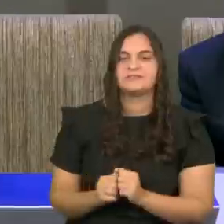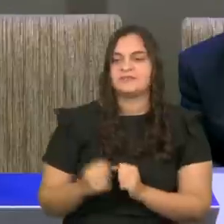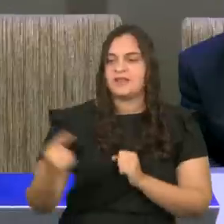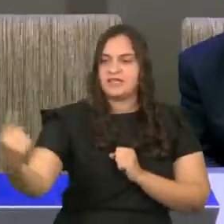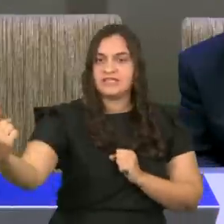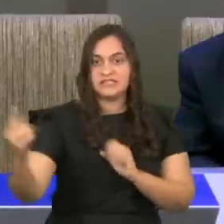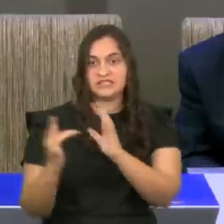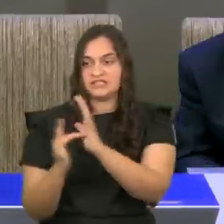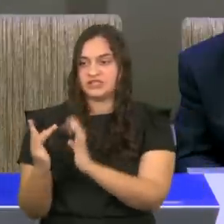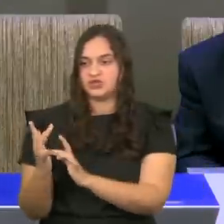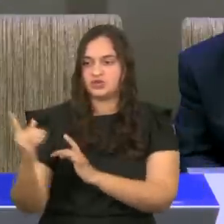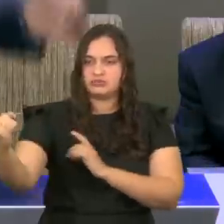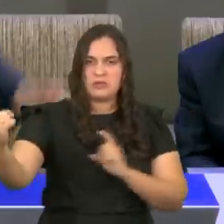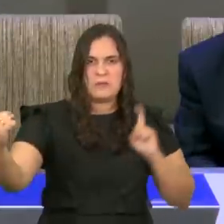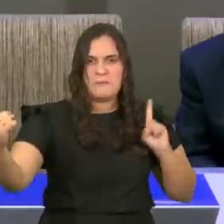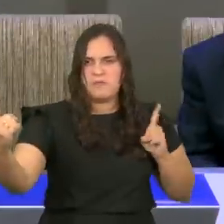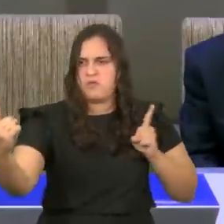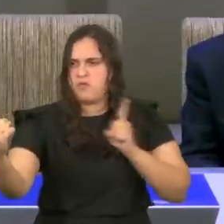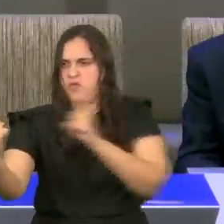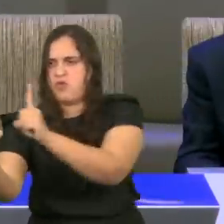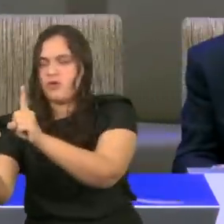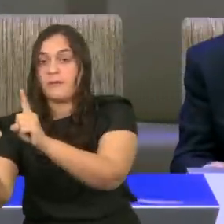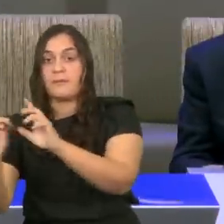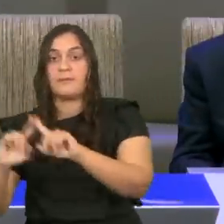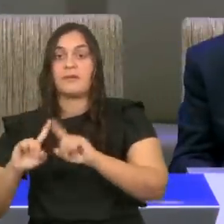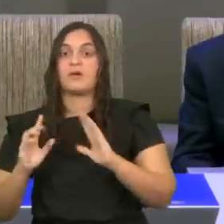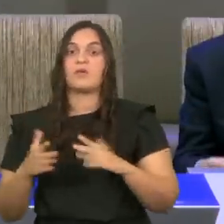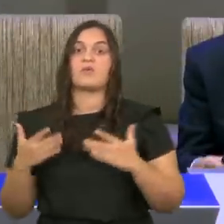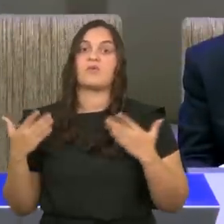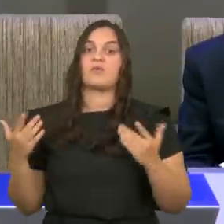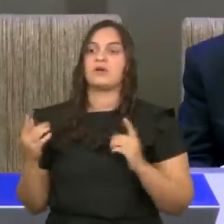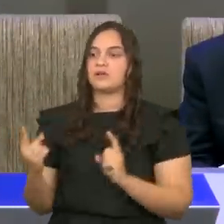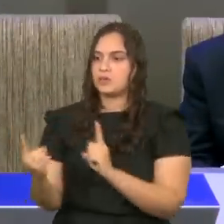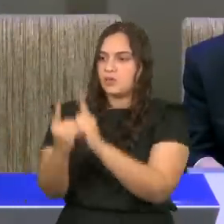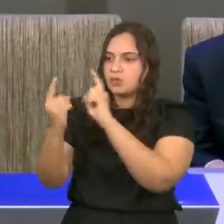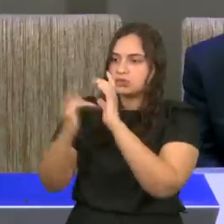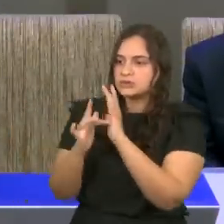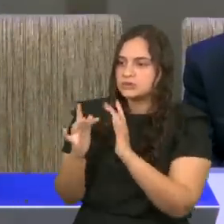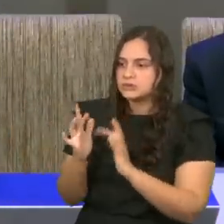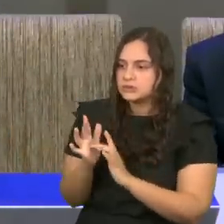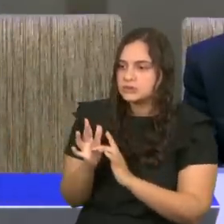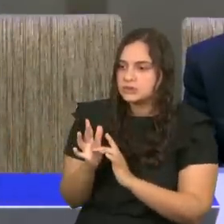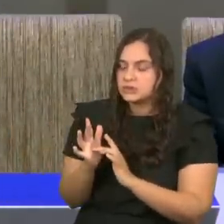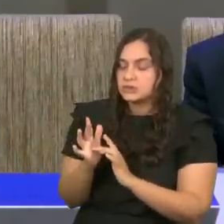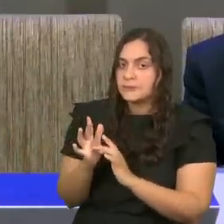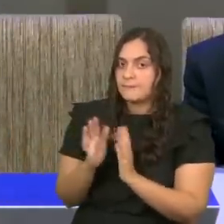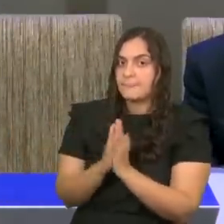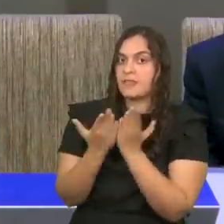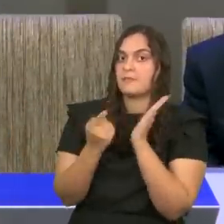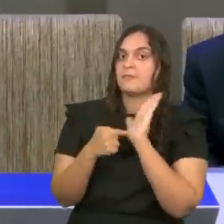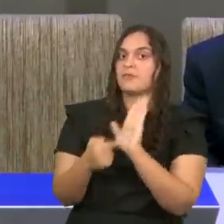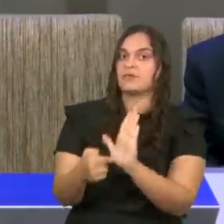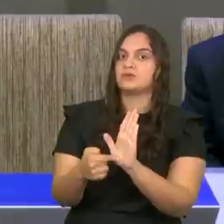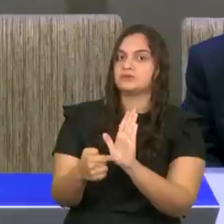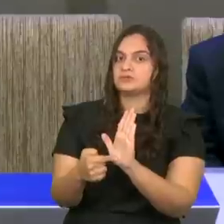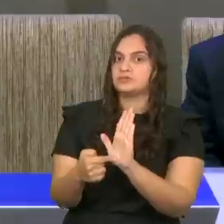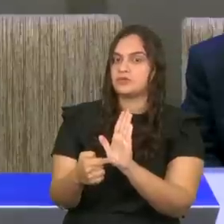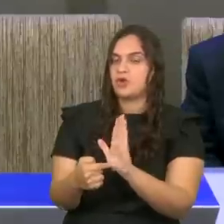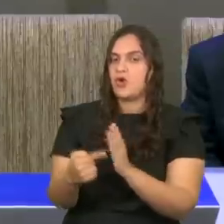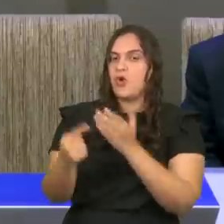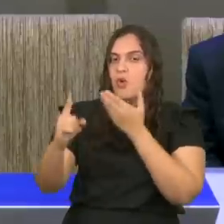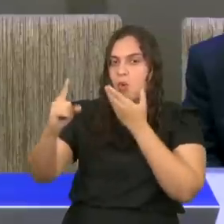gritando, Aleluia! Mas quando ele chega na presença de Jesus, a Bíblia diz que ele cai aos seus